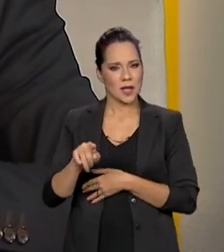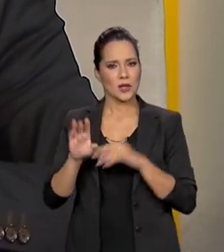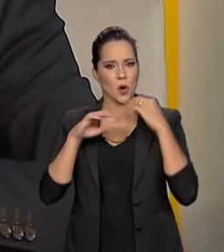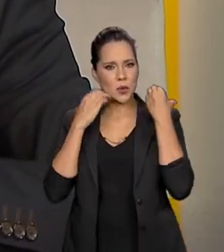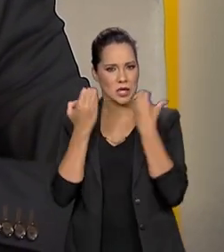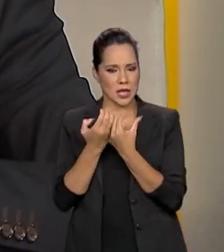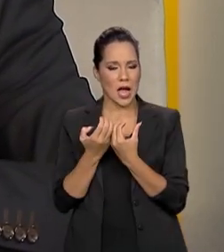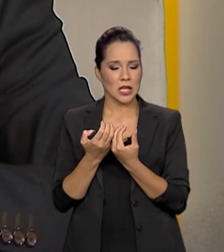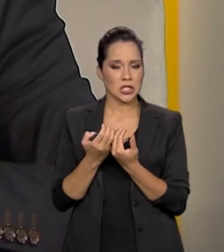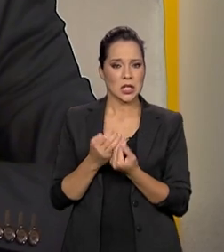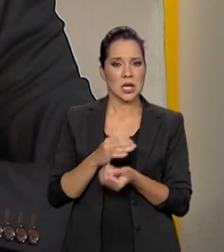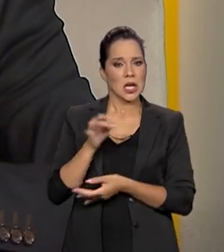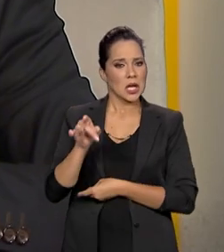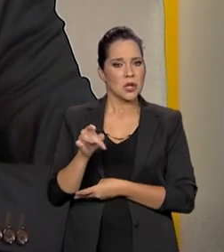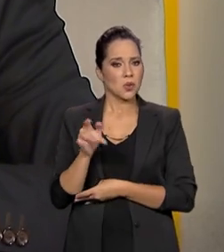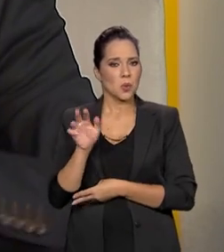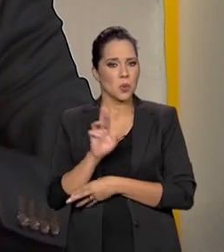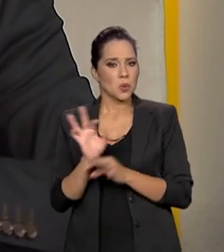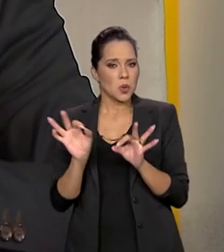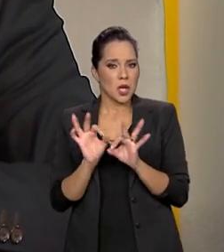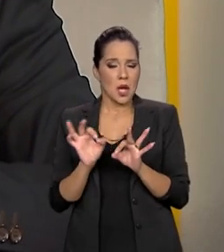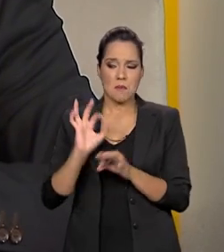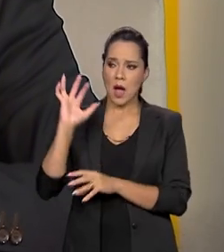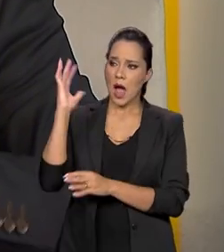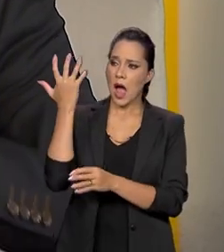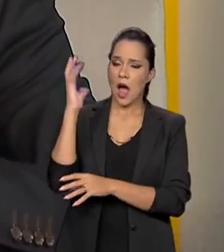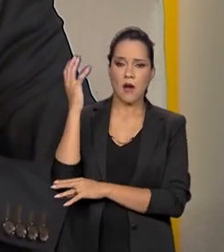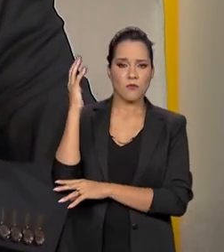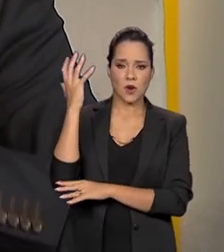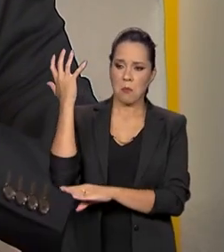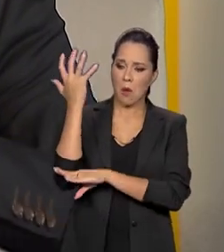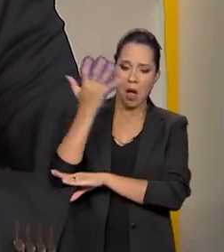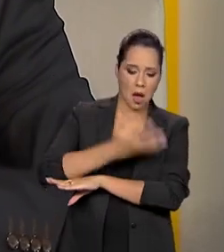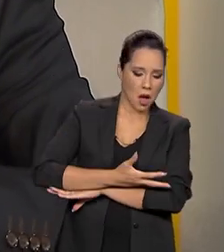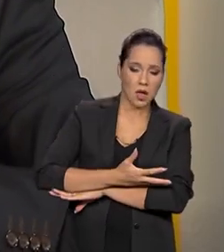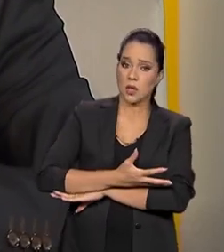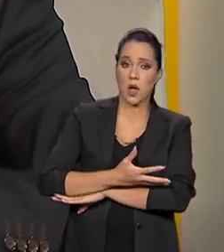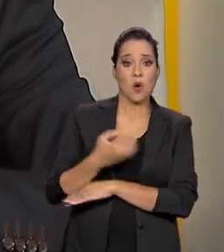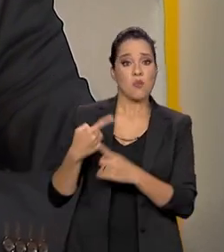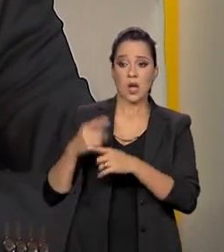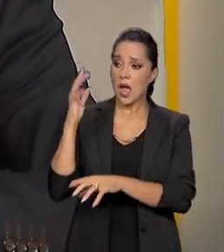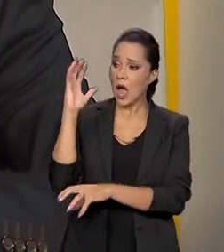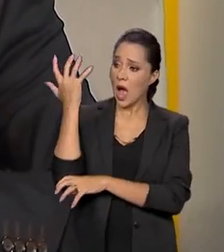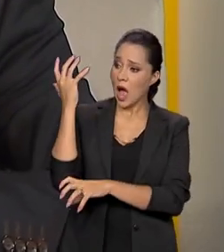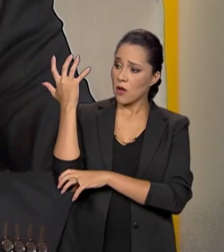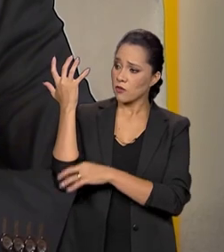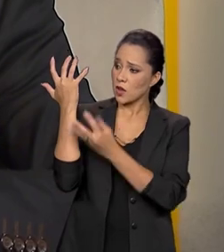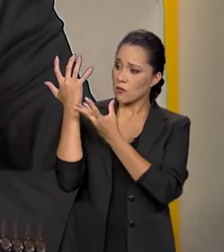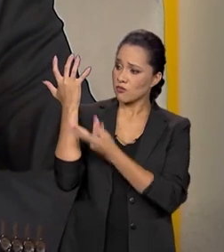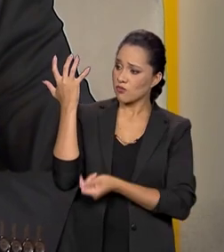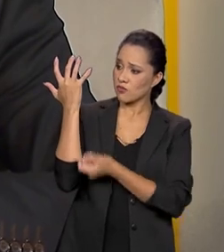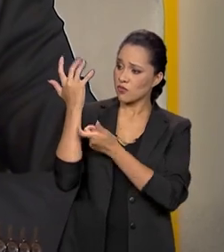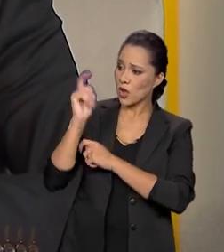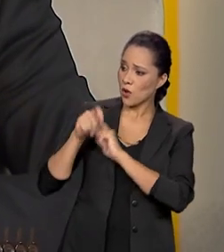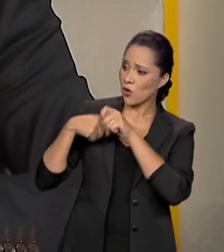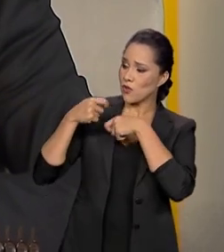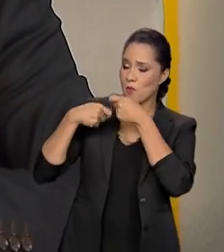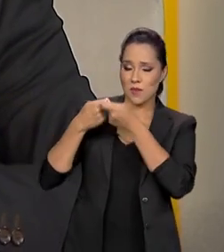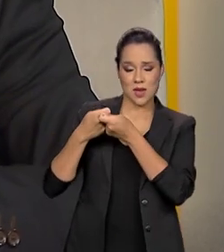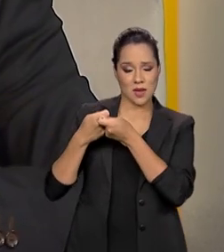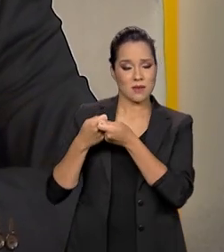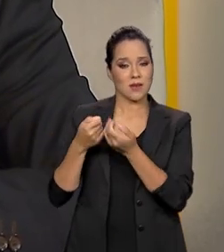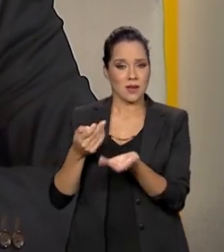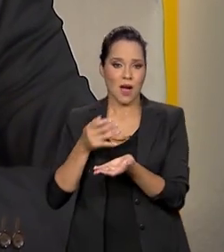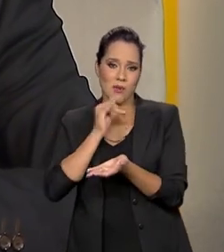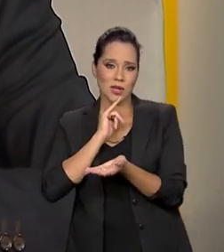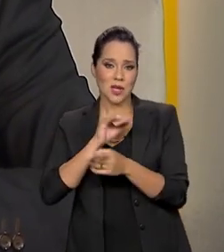e não interessa ninguém que chegue ali para derrubar a árvore, porque ali é o sustento, e o sustento bastante produtivo e é um